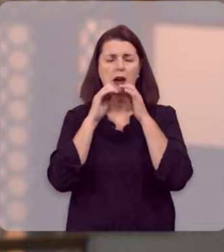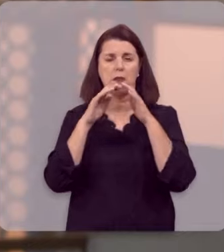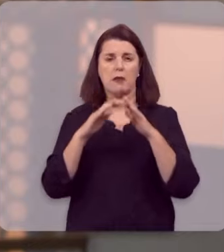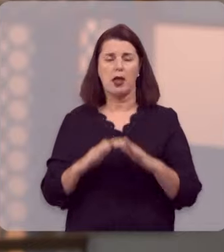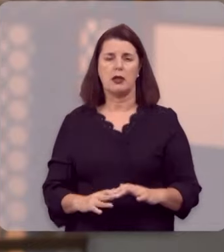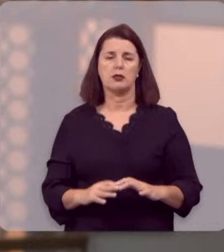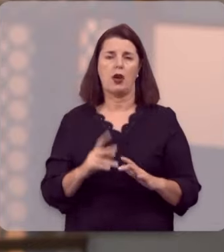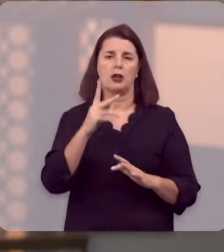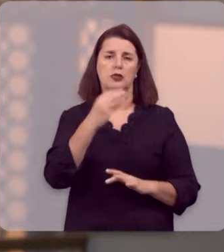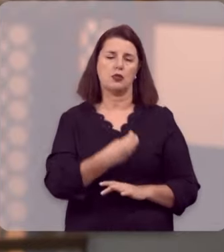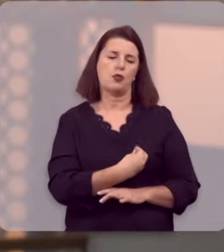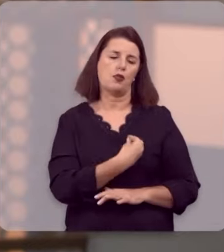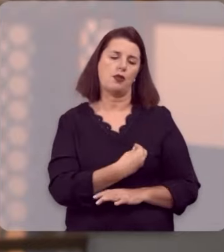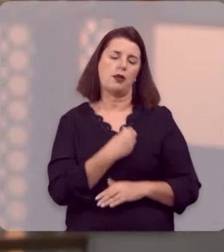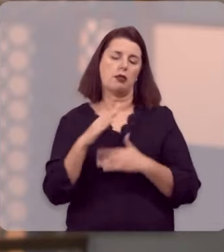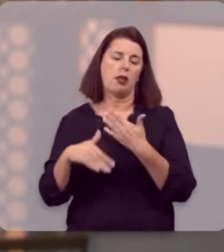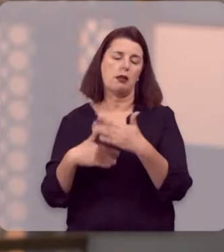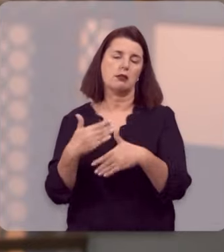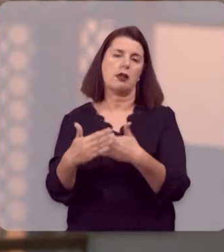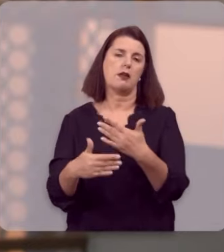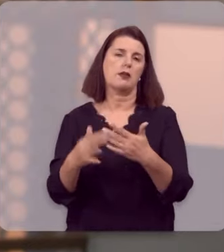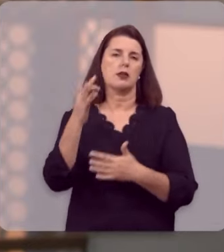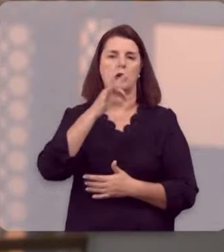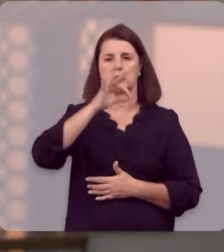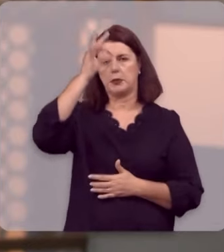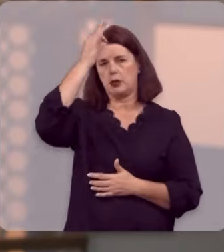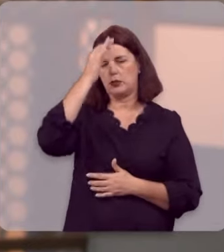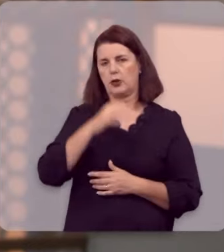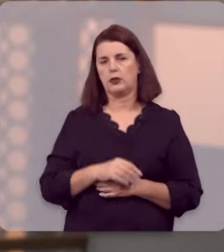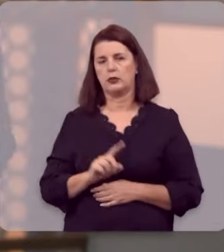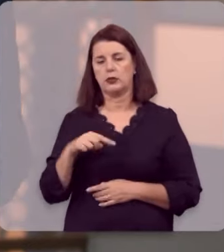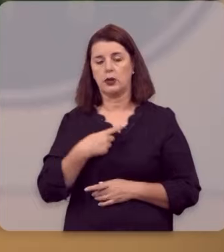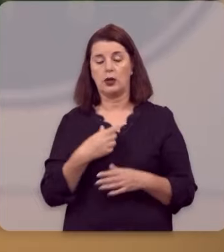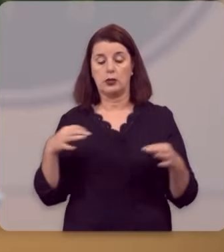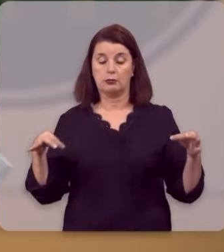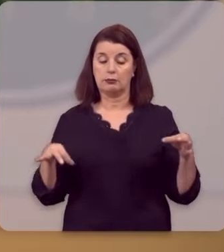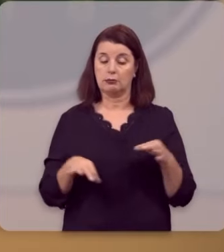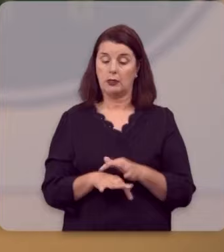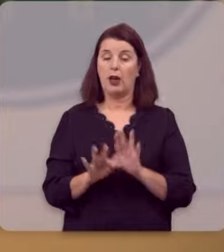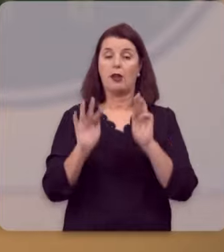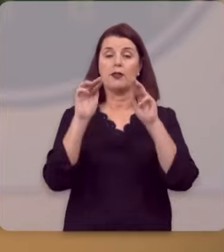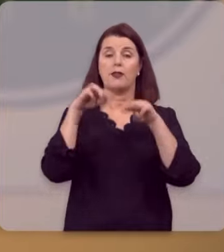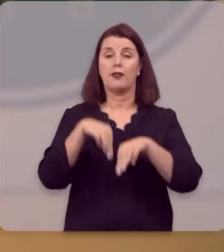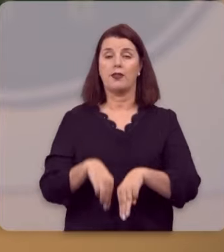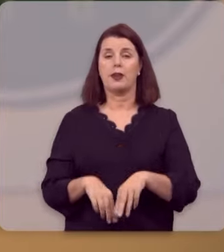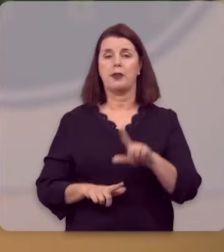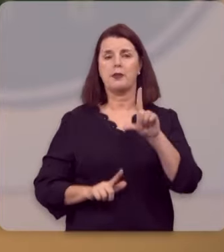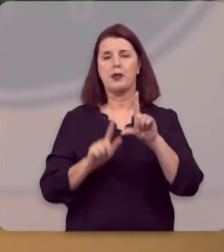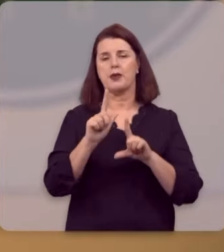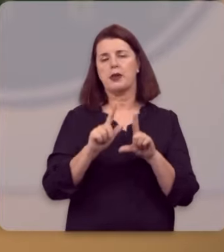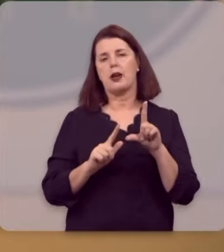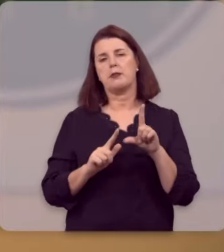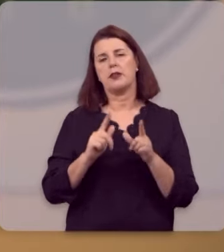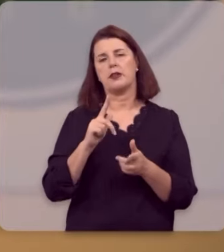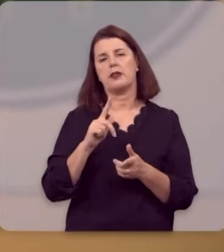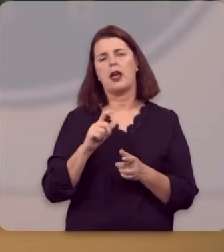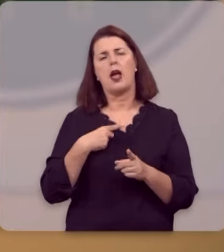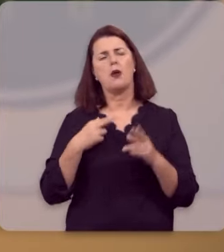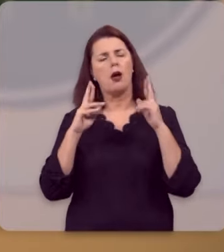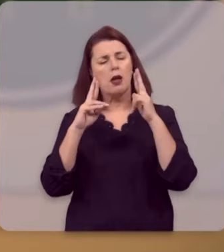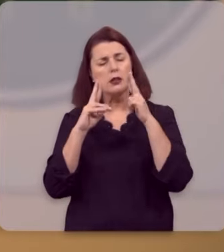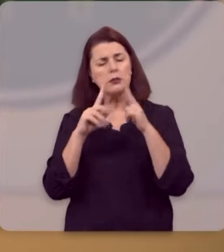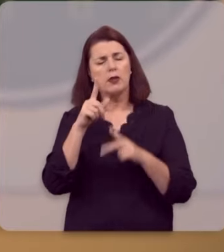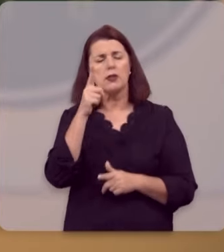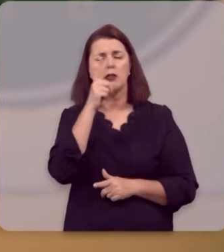será uma benção para o seu desenvolvimento espiritual. Nós vamos chegando ao final do nosso programa